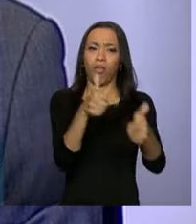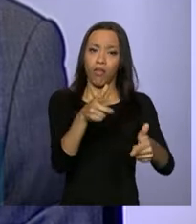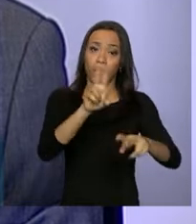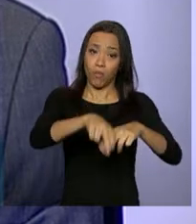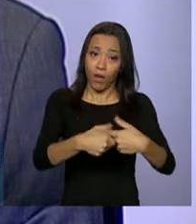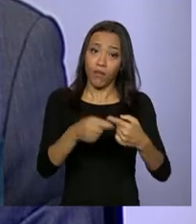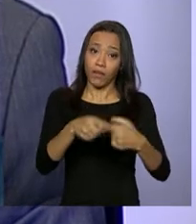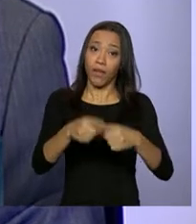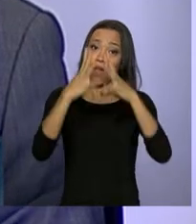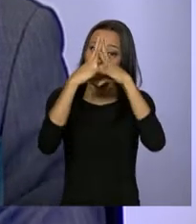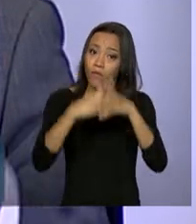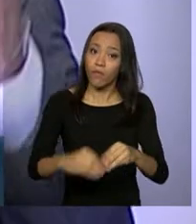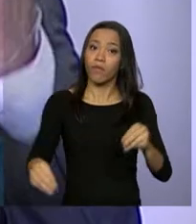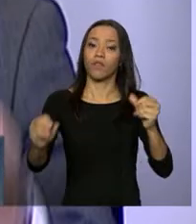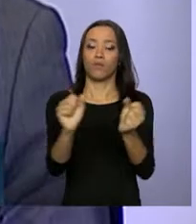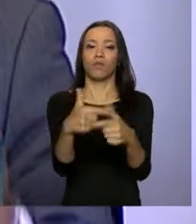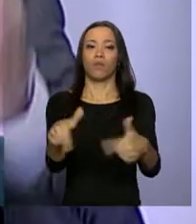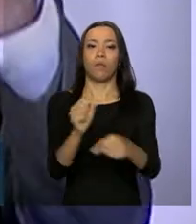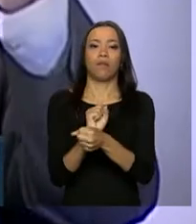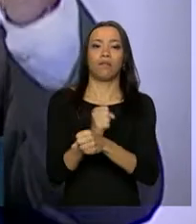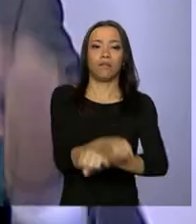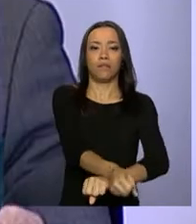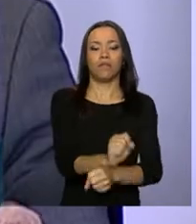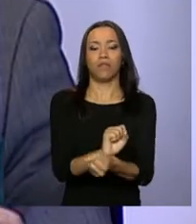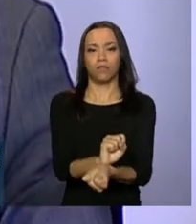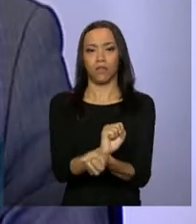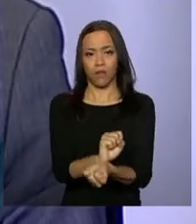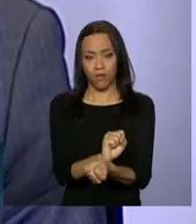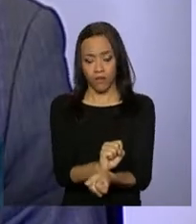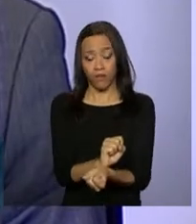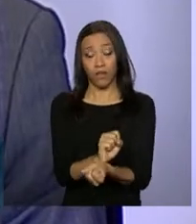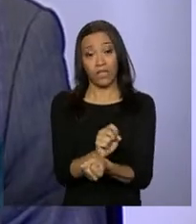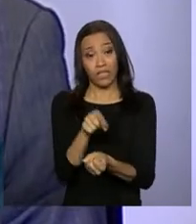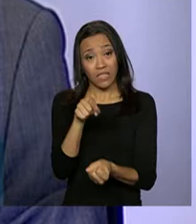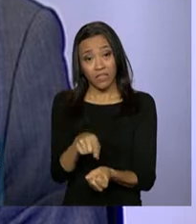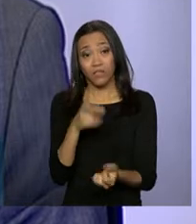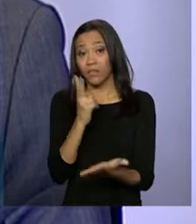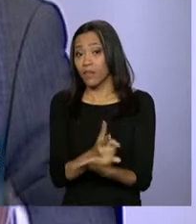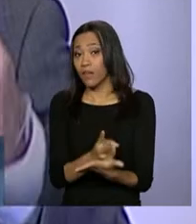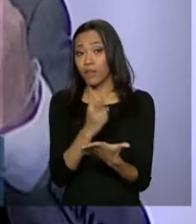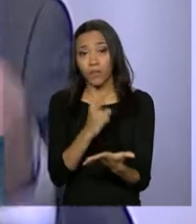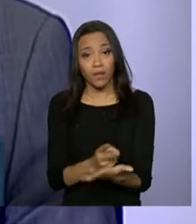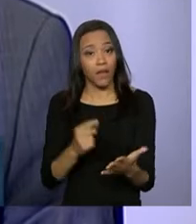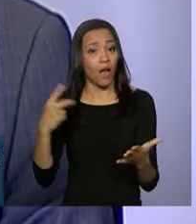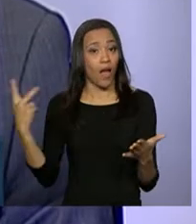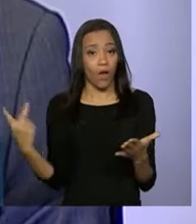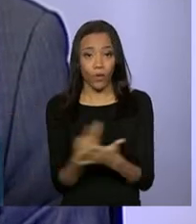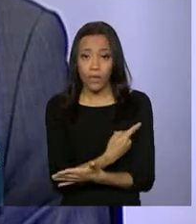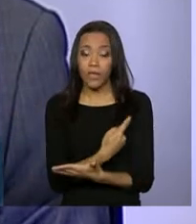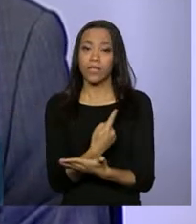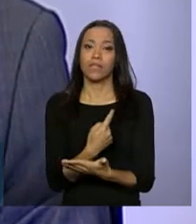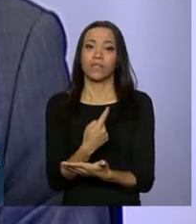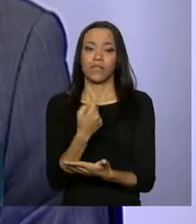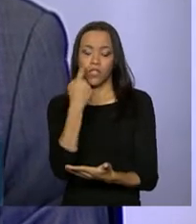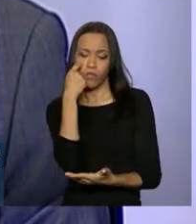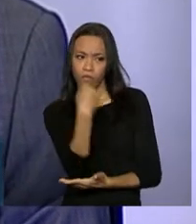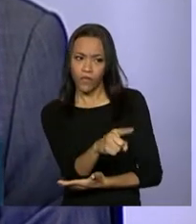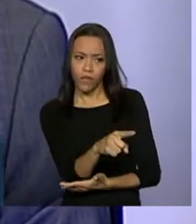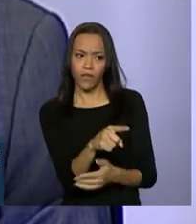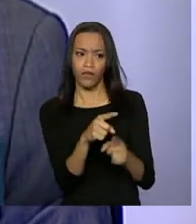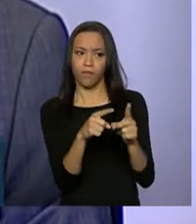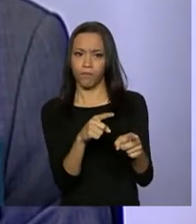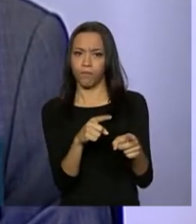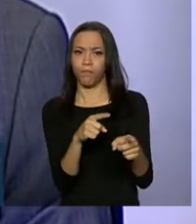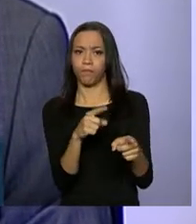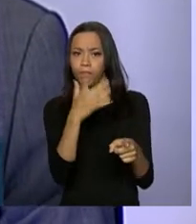trabalho análogo ao de escravo, como são e têm sido os ataques à lista de empregadores flagrados, a famosa lista